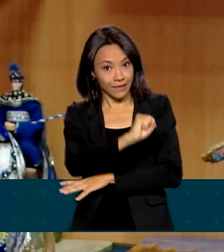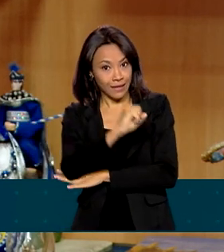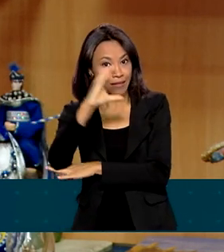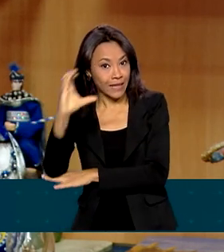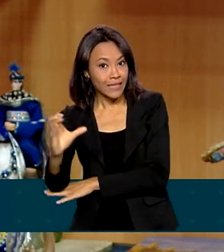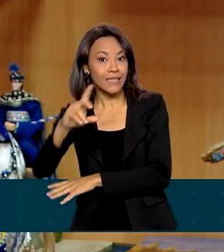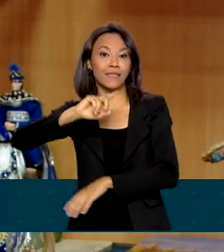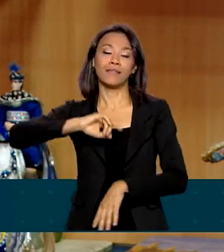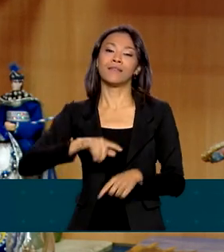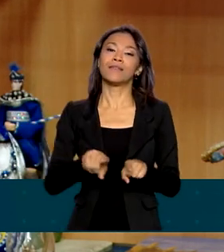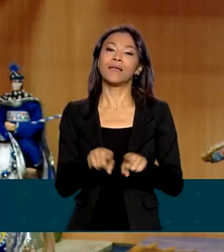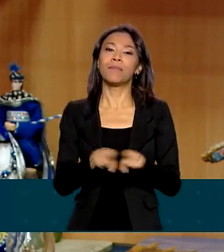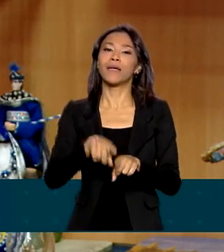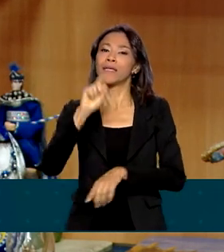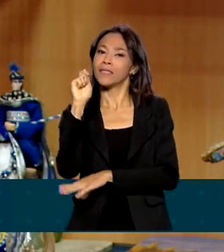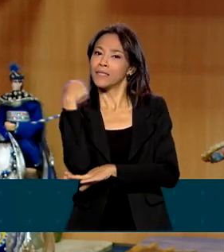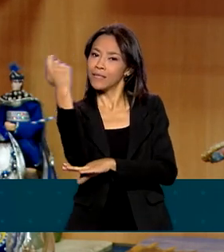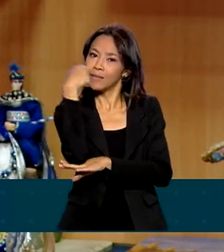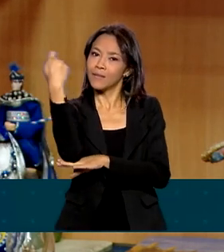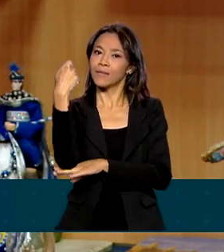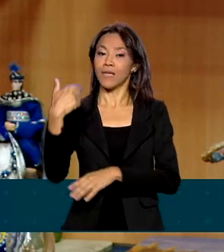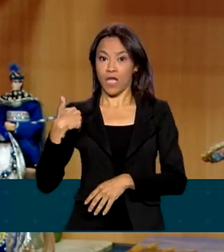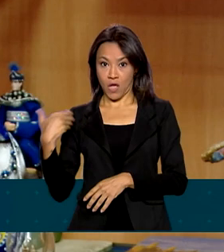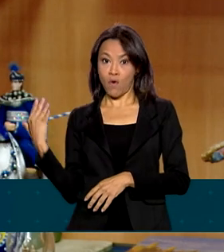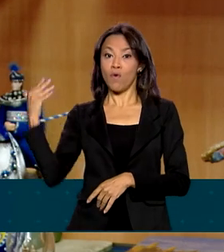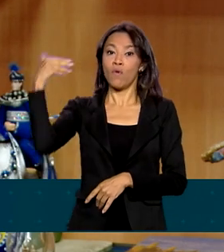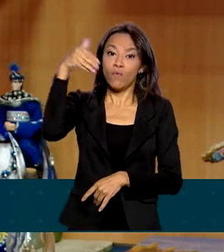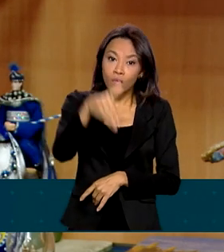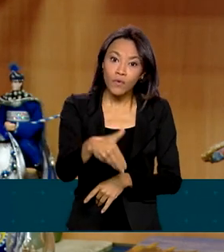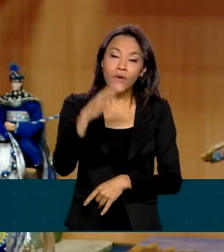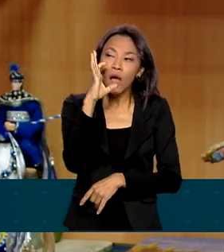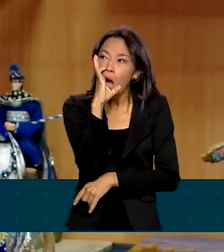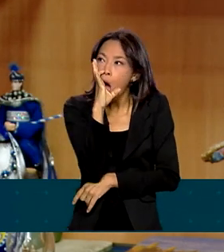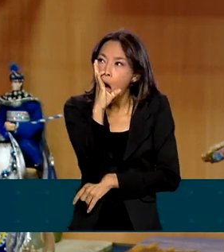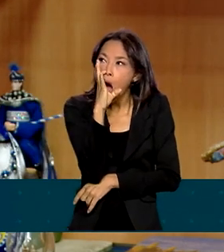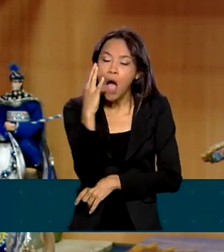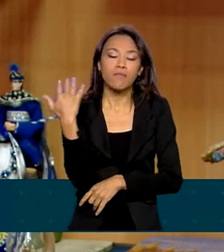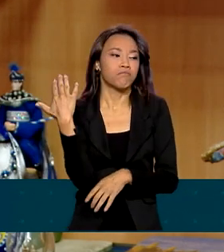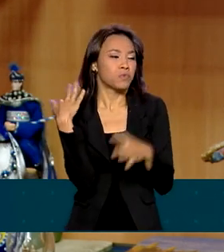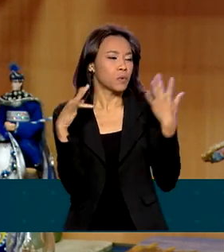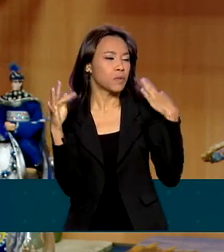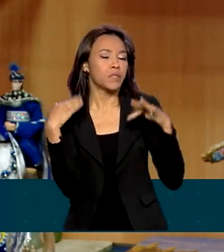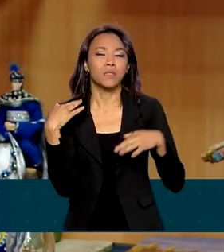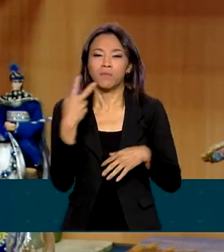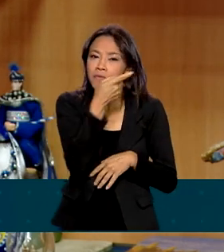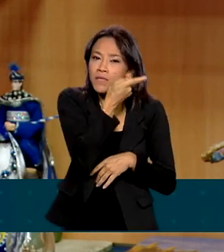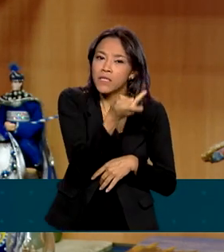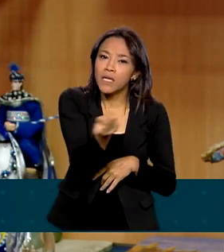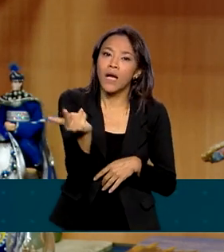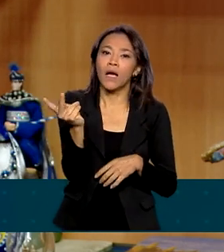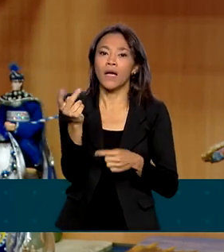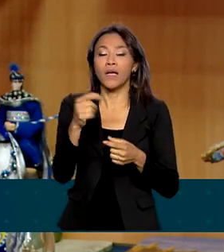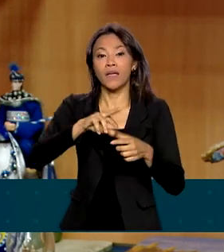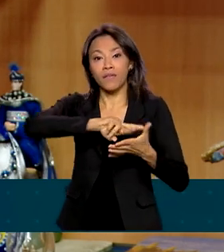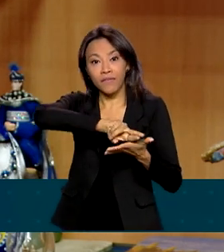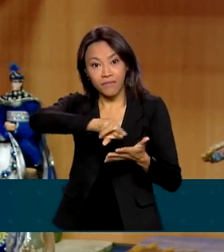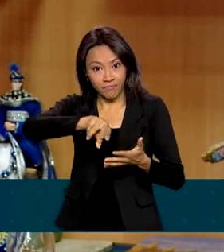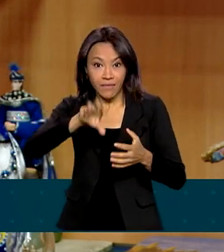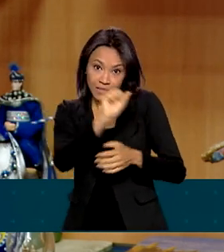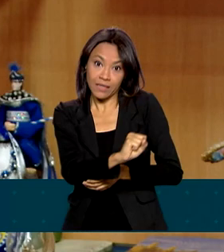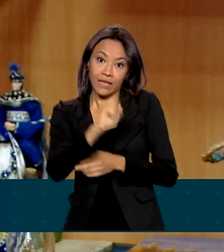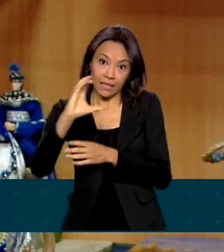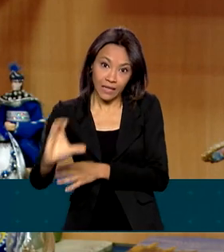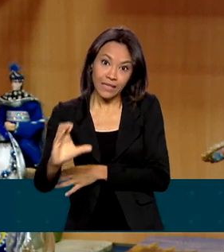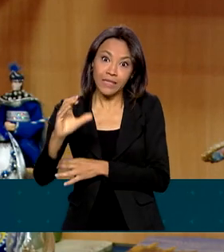Flores da Cunha, agora há pouco tempo, estive em Nova Pádua, estive em Rancho Queimado, na Serra Catarinense.